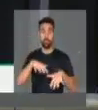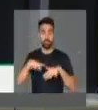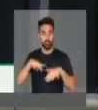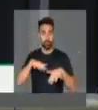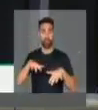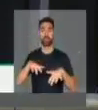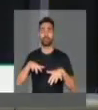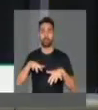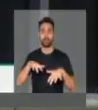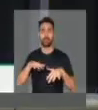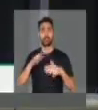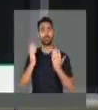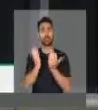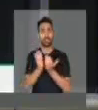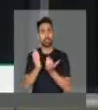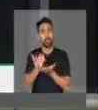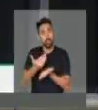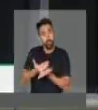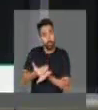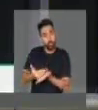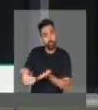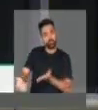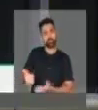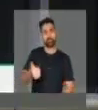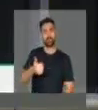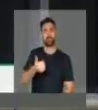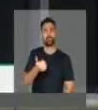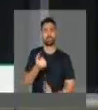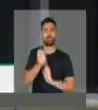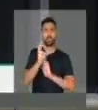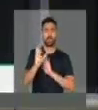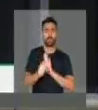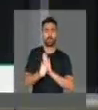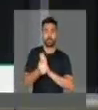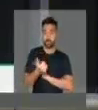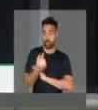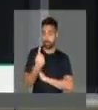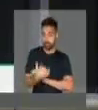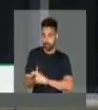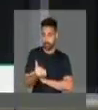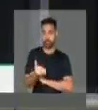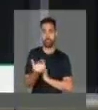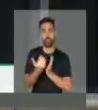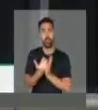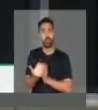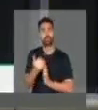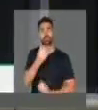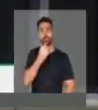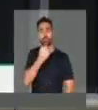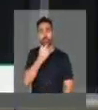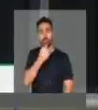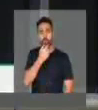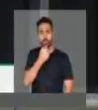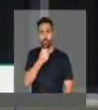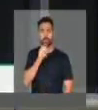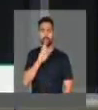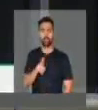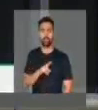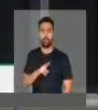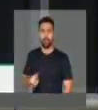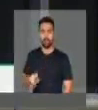cristão, culminado no início do século XVI, iniciado pelo monge Martinho Lutero,